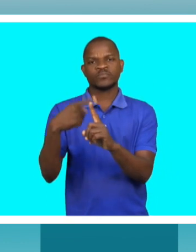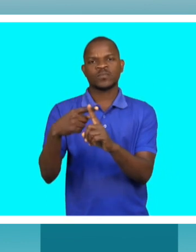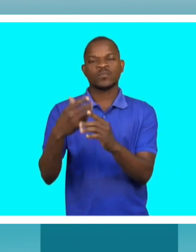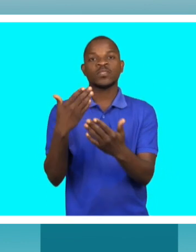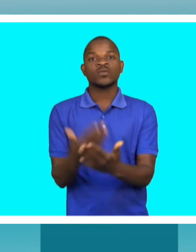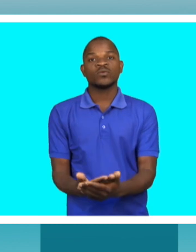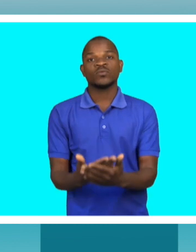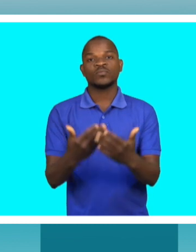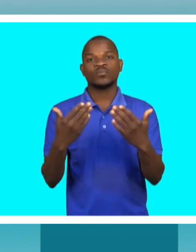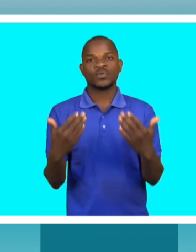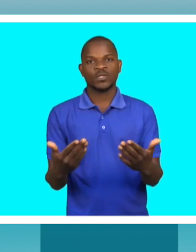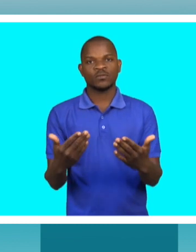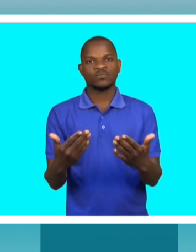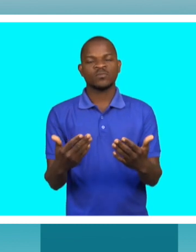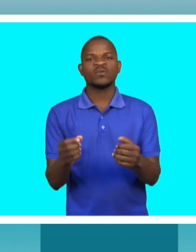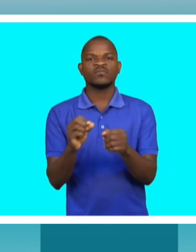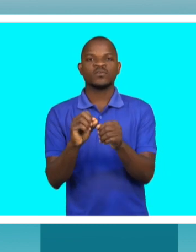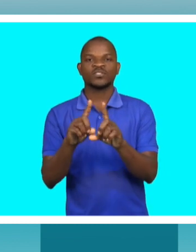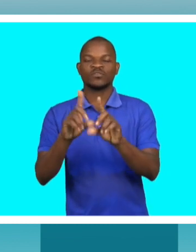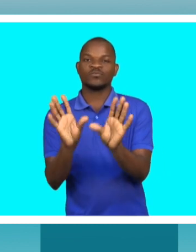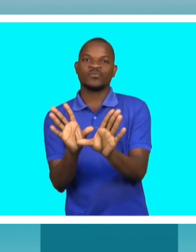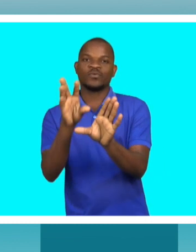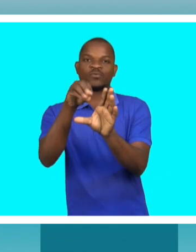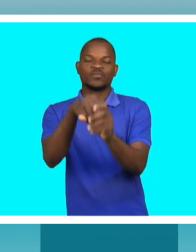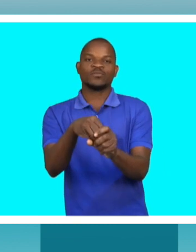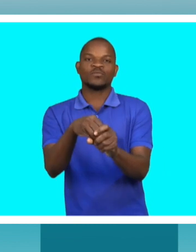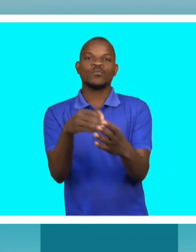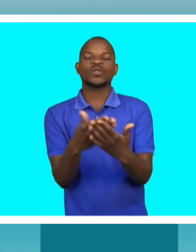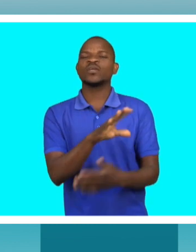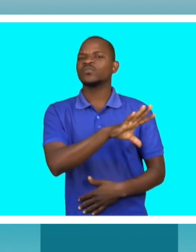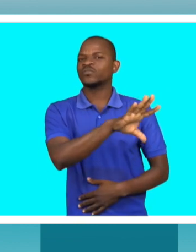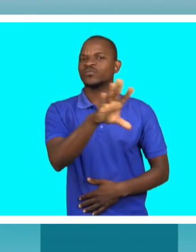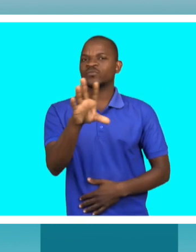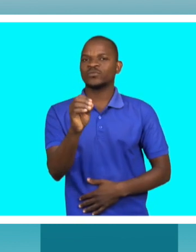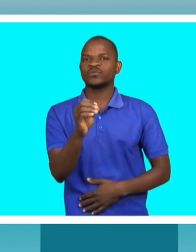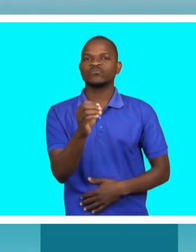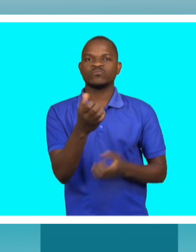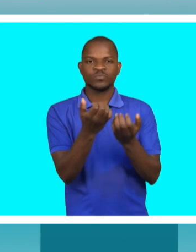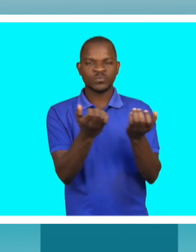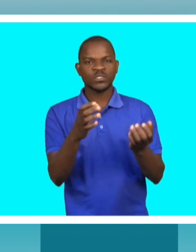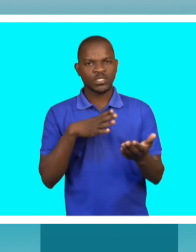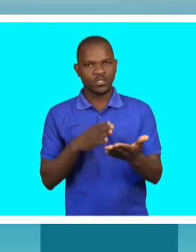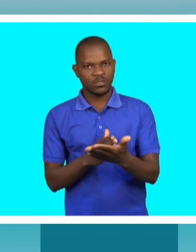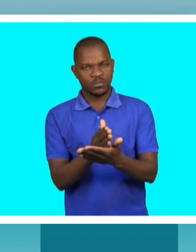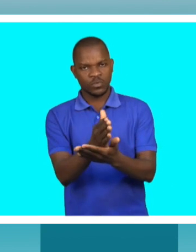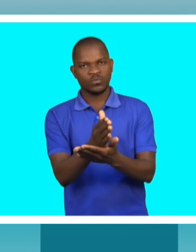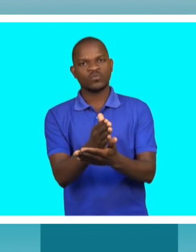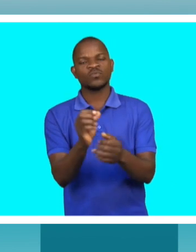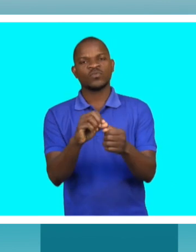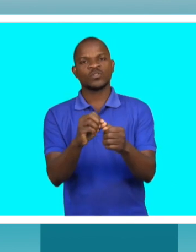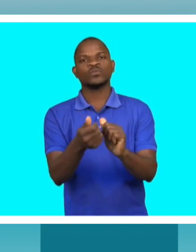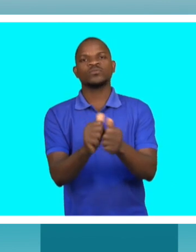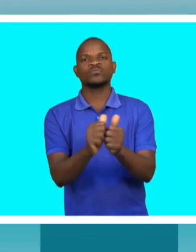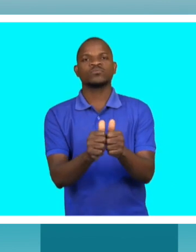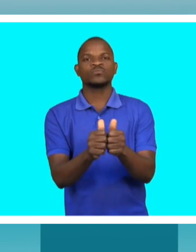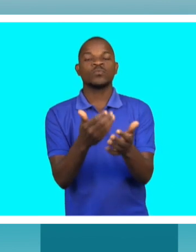garante-se a inclusão. Todas as crianças têm o direito de praticar o